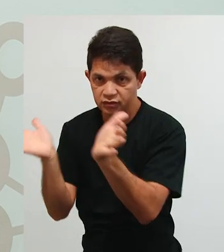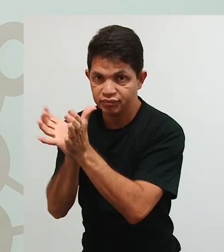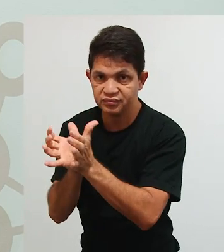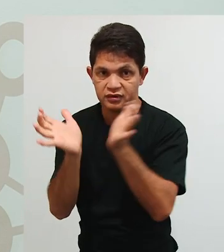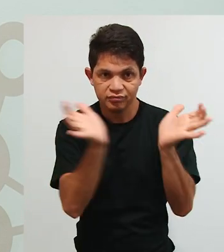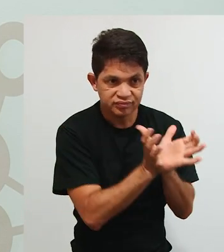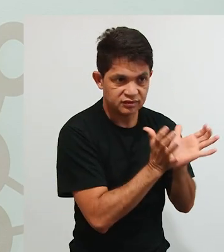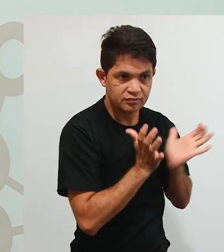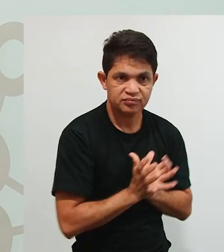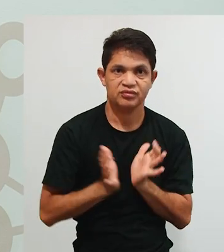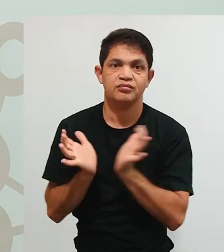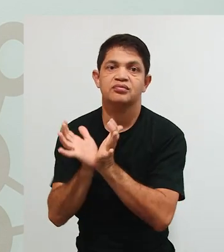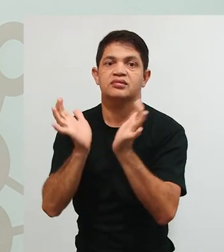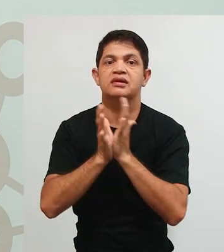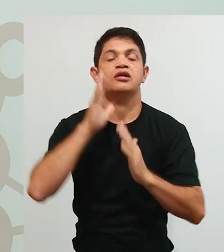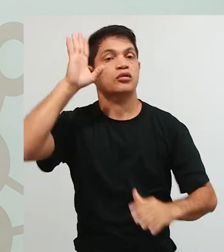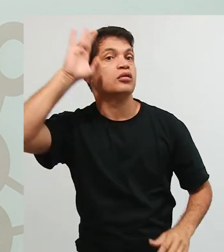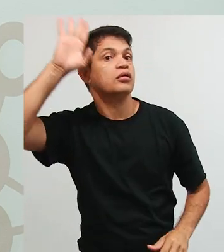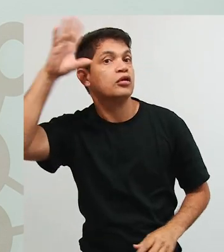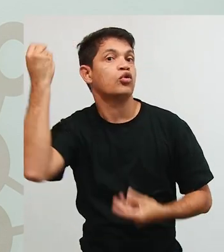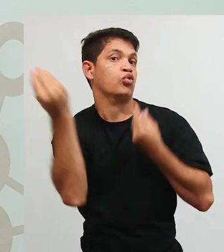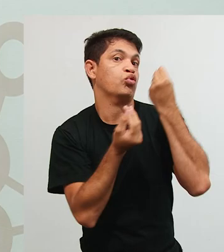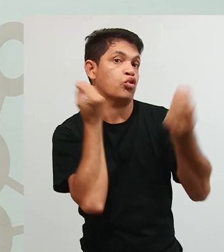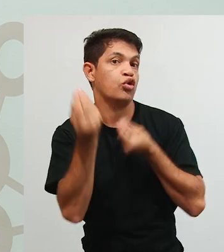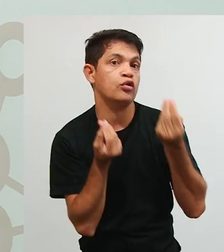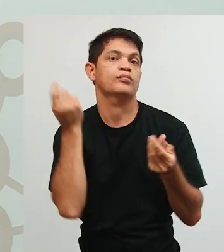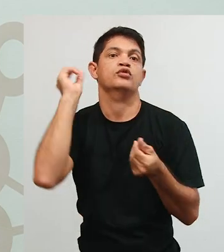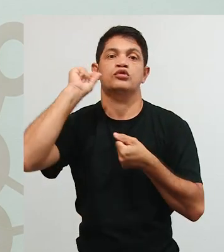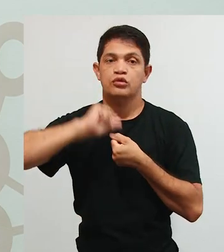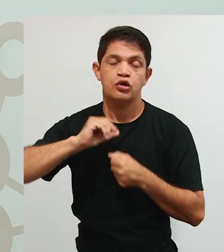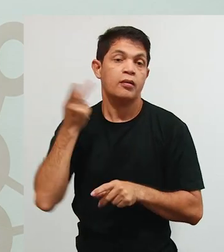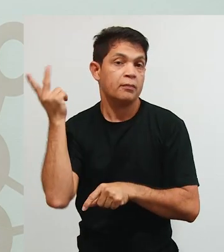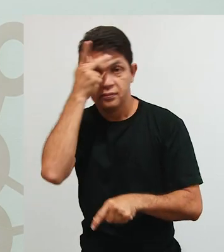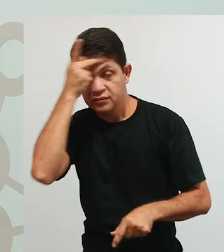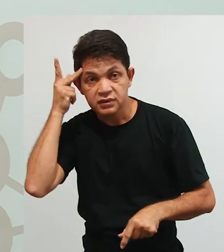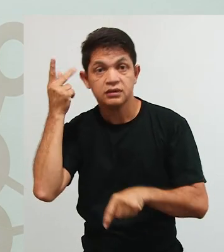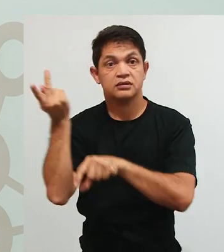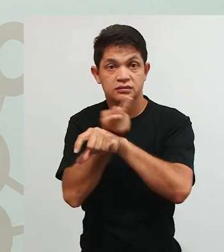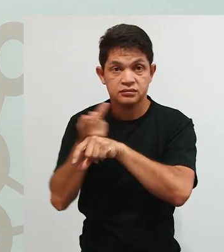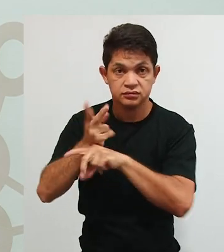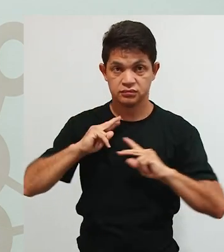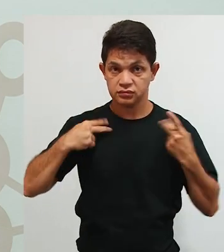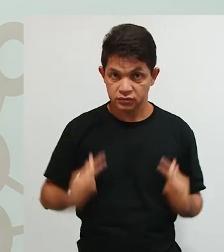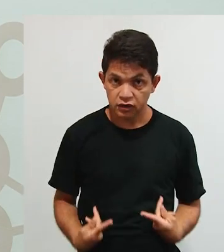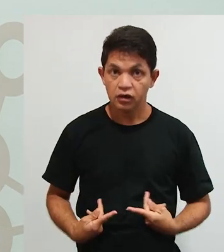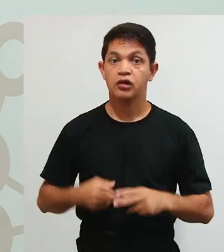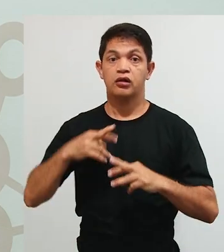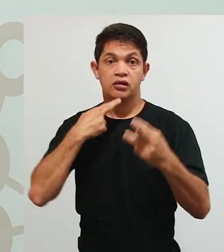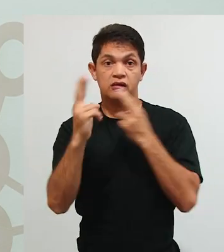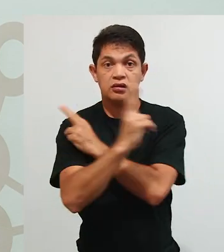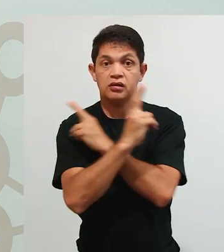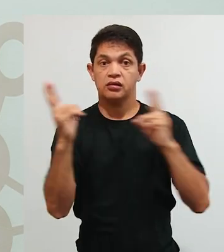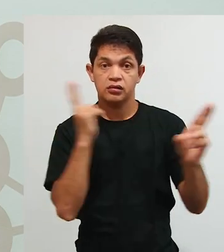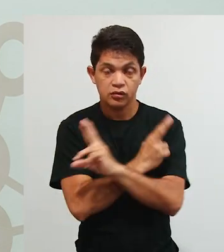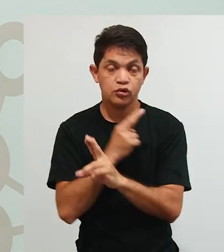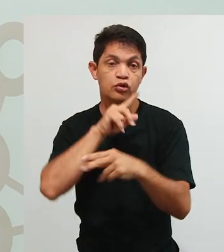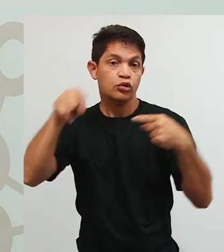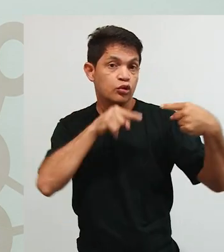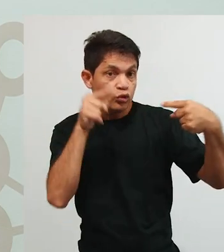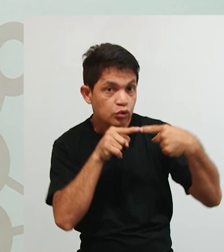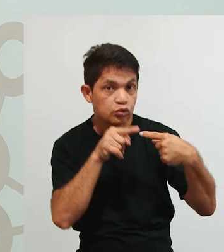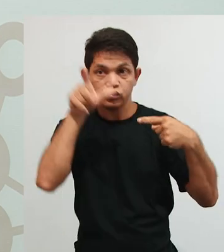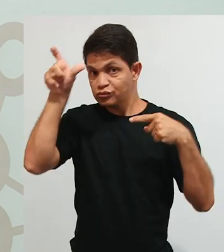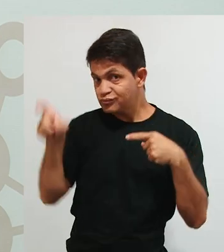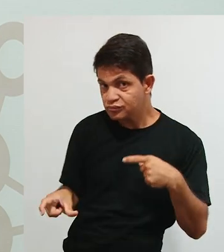teóricos. As interacionistas, elas procuram relacionar o sujeito e